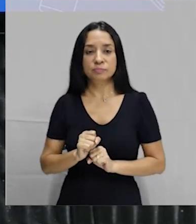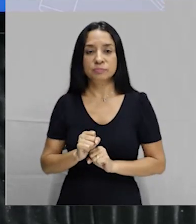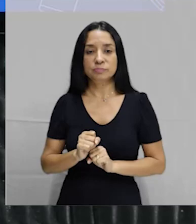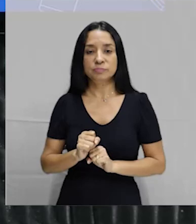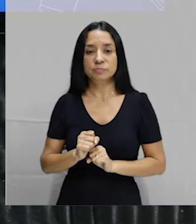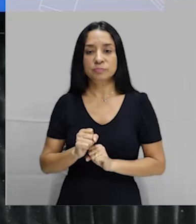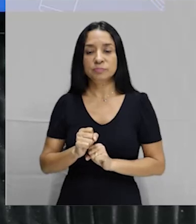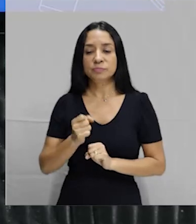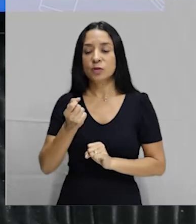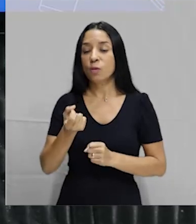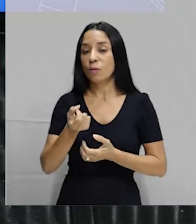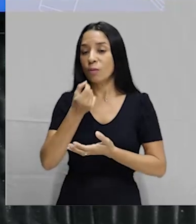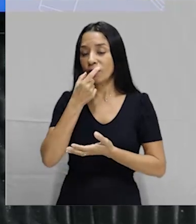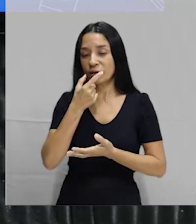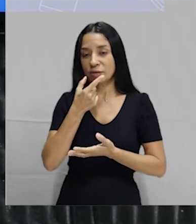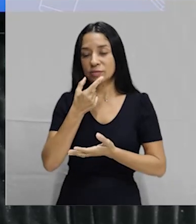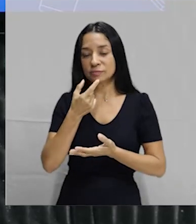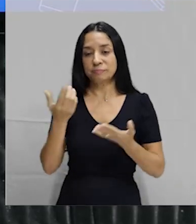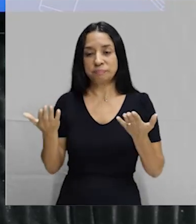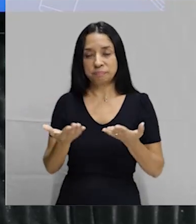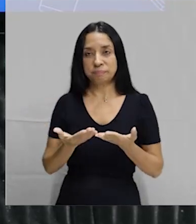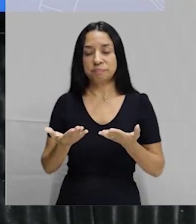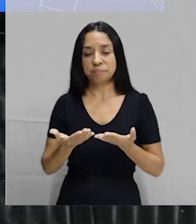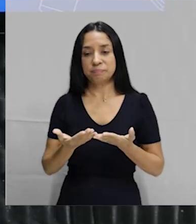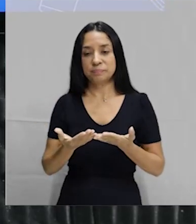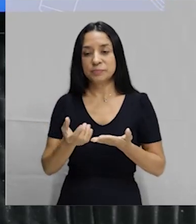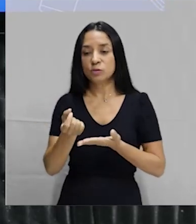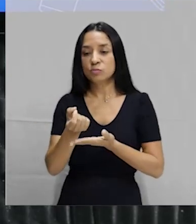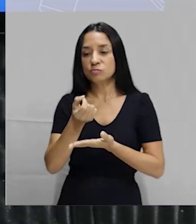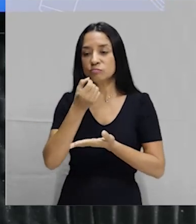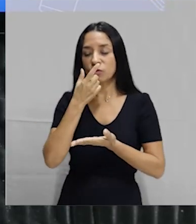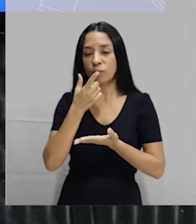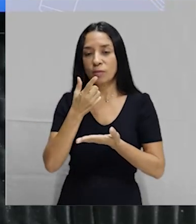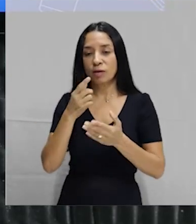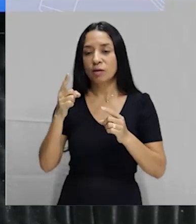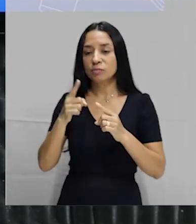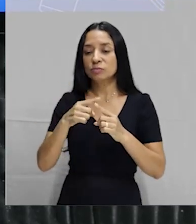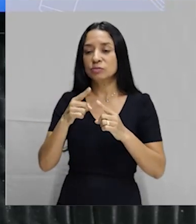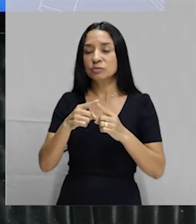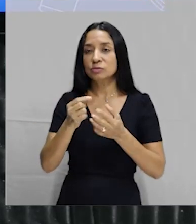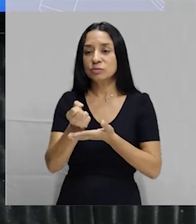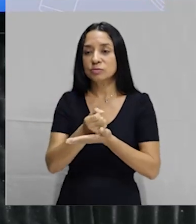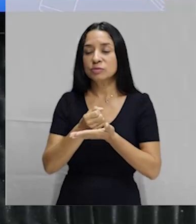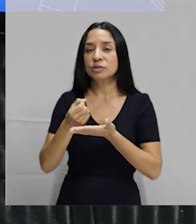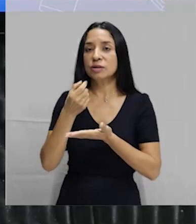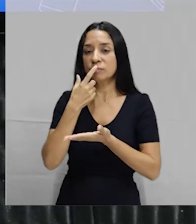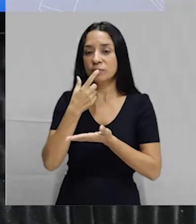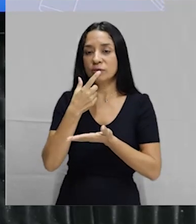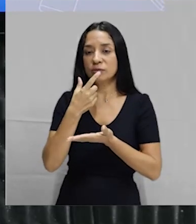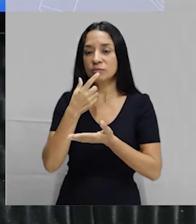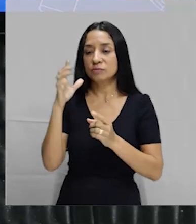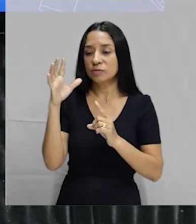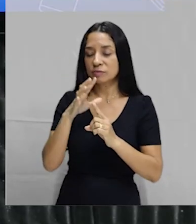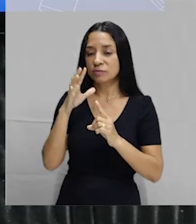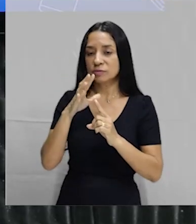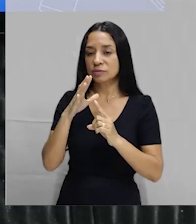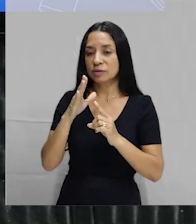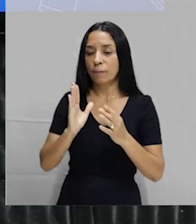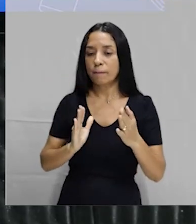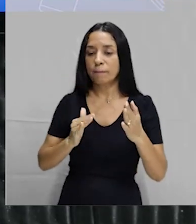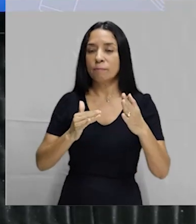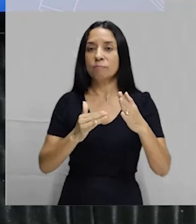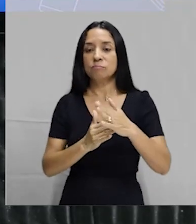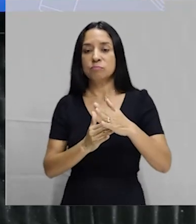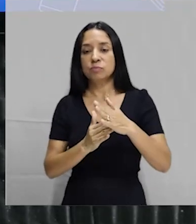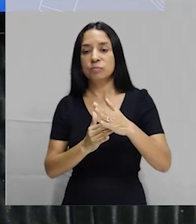orais, tá? Você vai ali tomar algum tipo de medicamento e esse medicamento vai atuar, impedindo a gravidez.